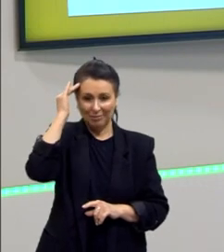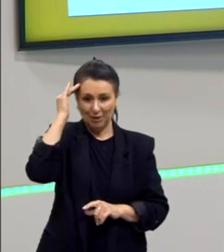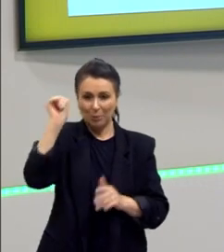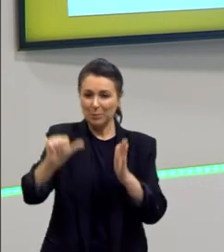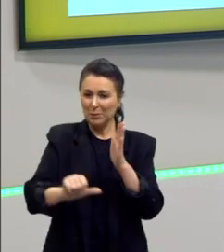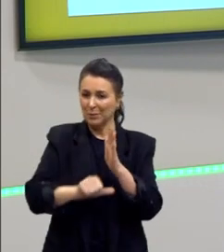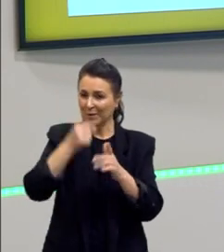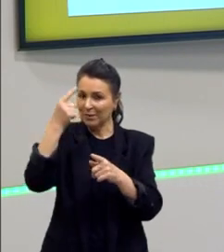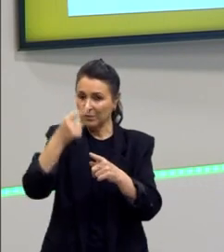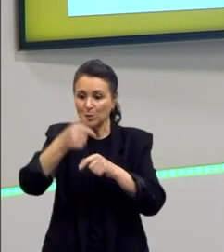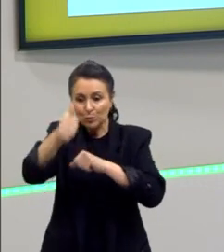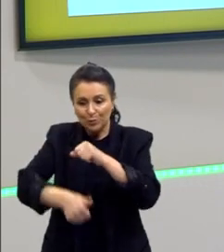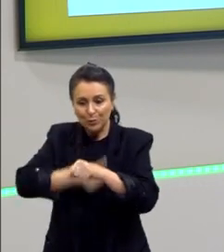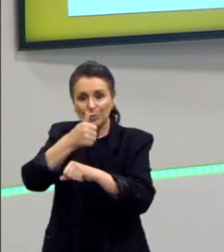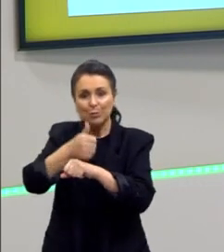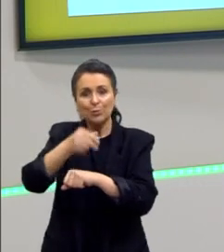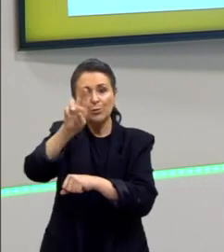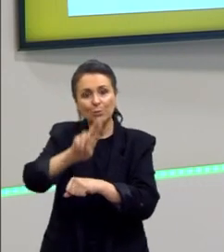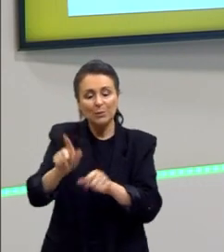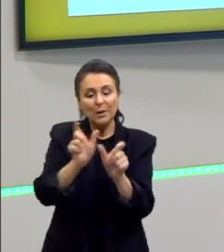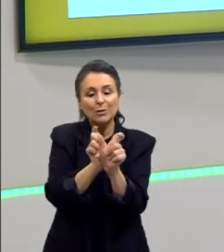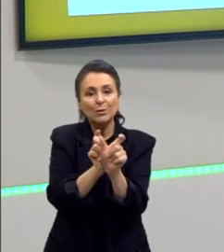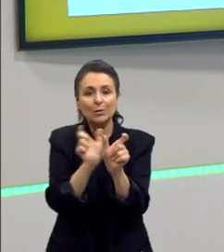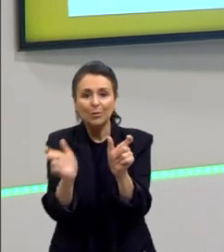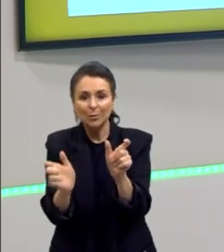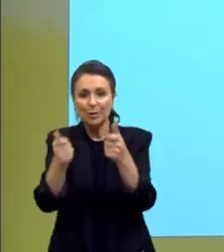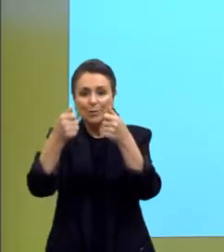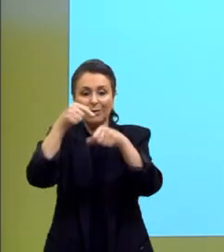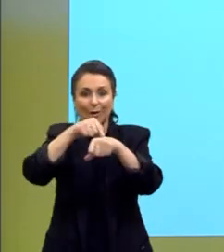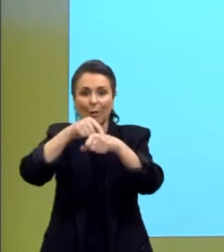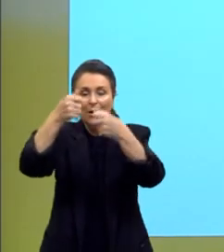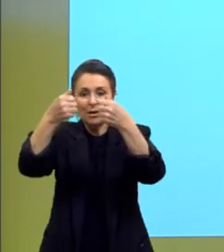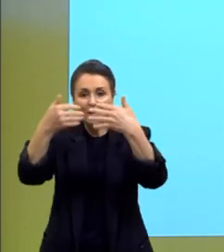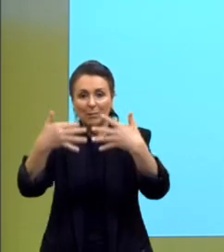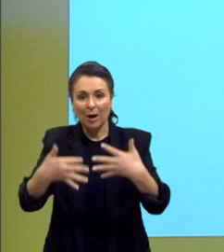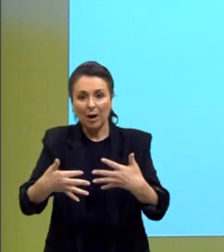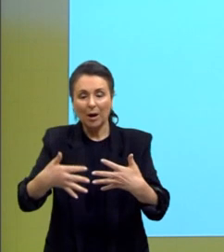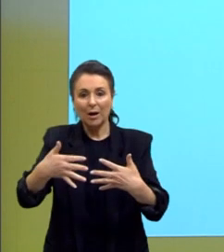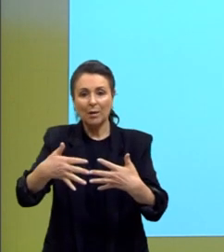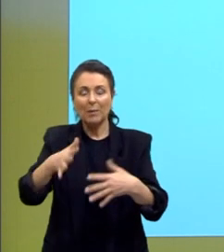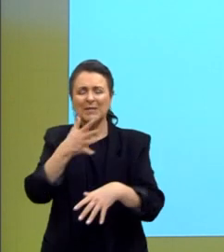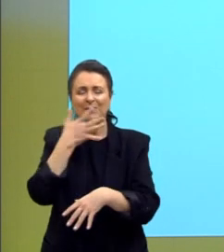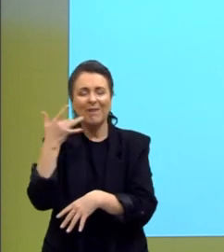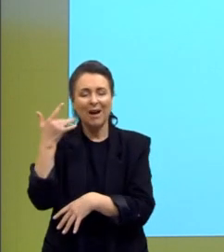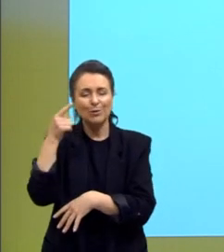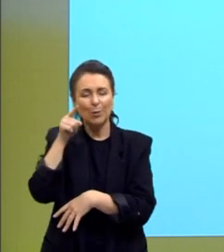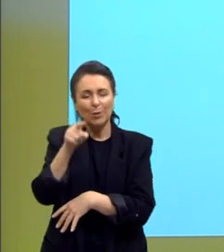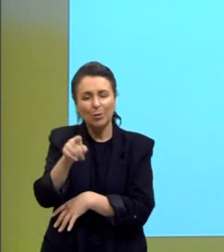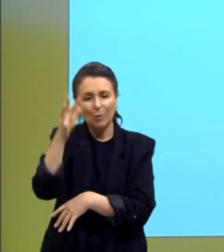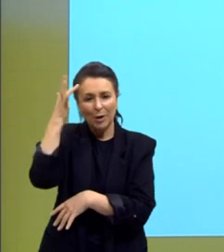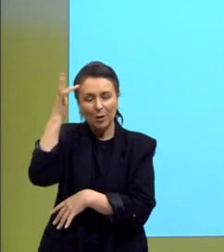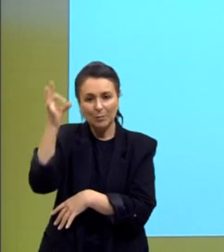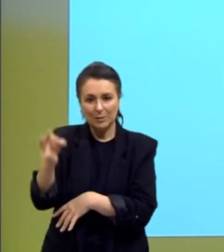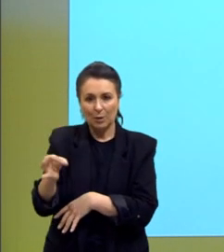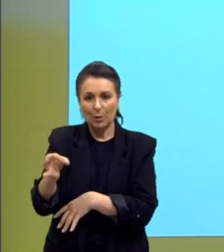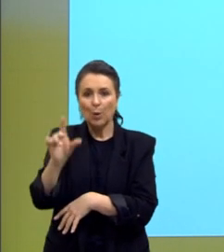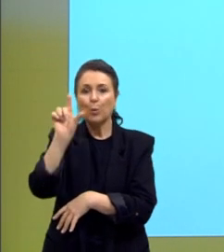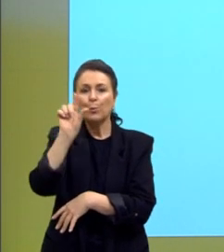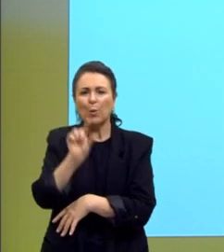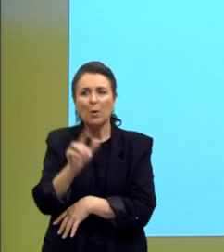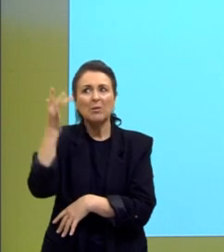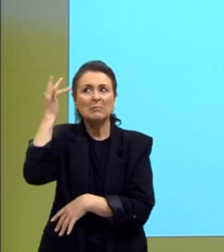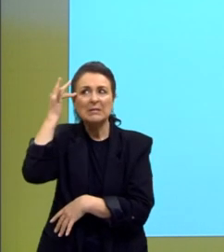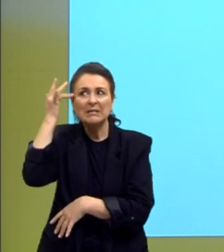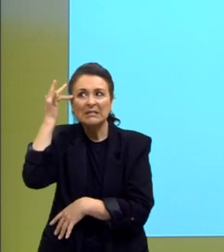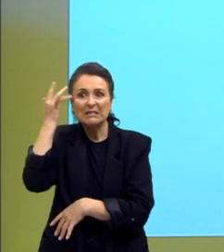a gente muda, substitui por sinônimos na explicação, para que a tua compreensão facilite. Então, pouca maturidade às